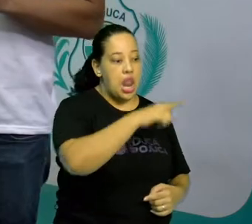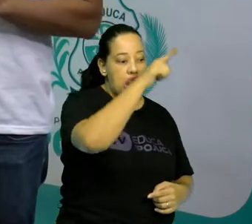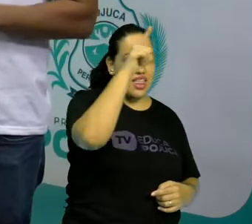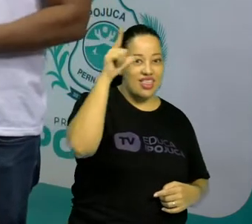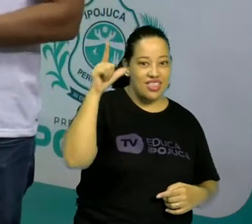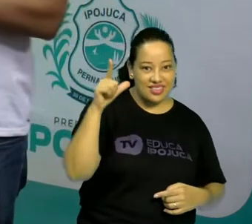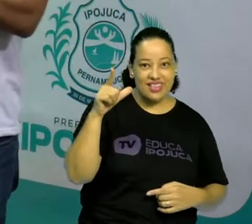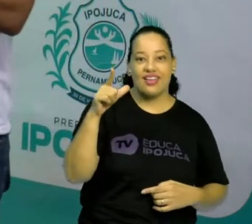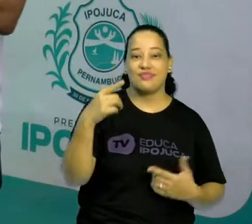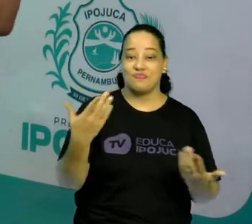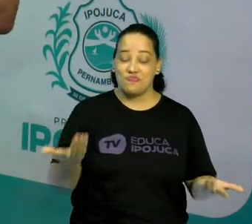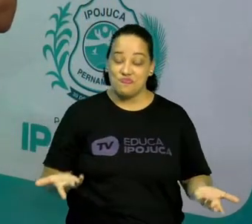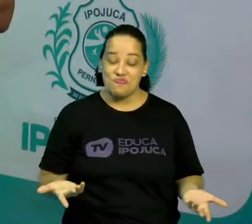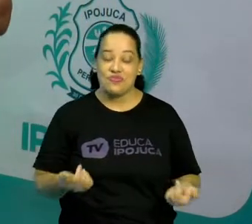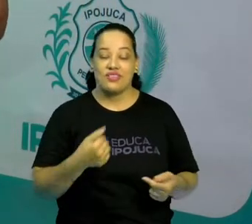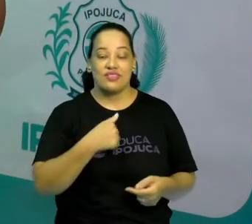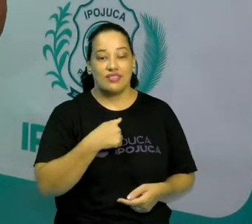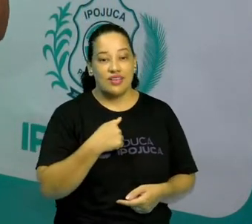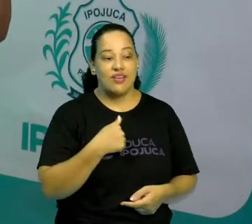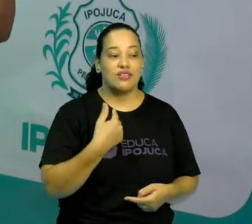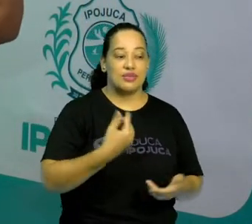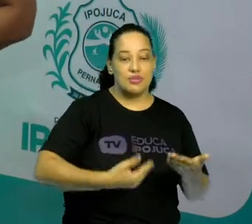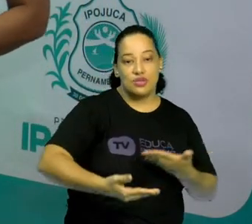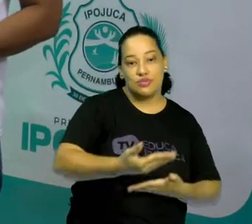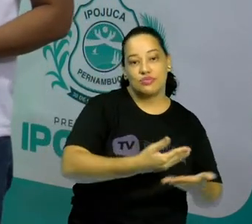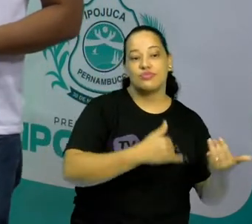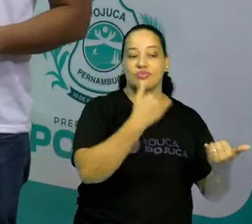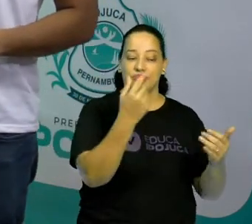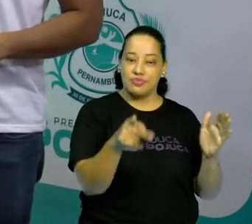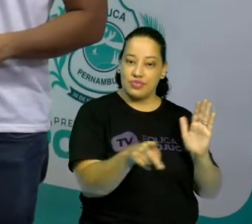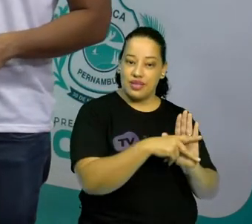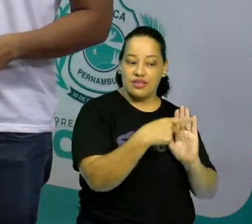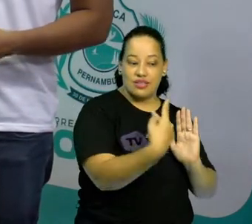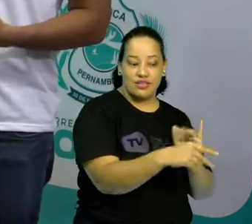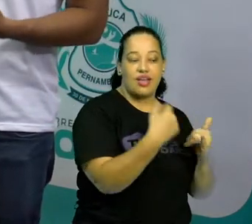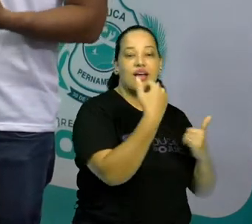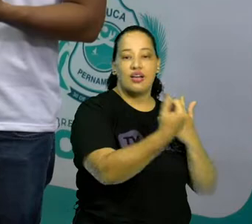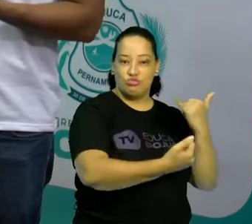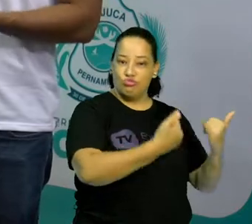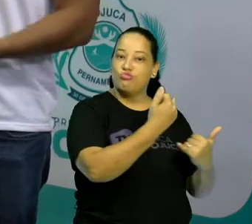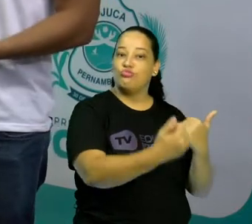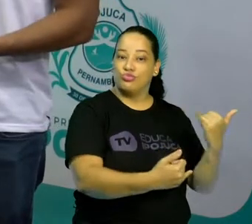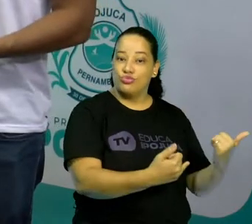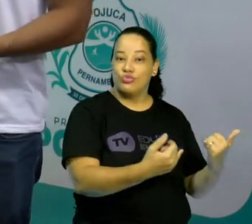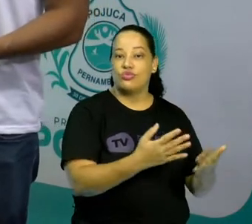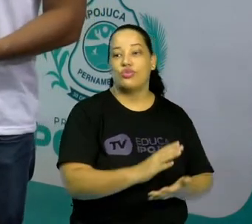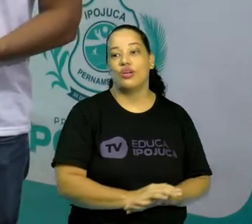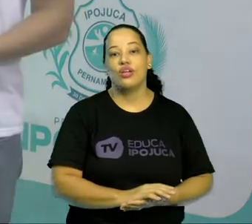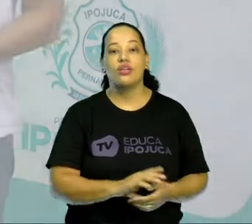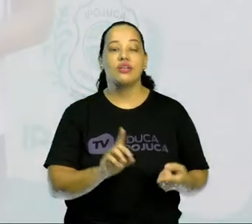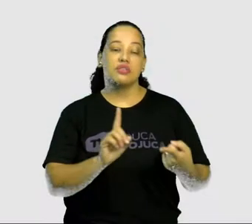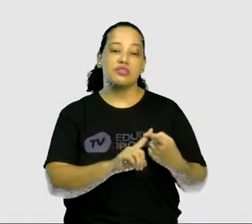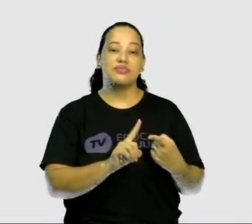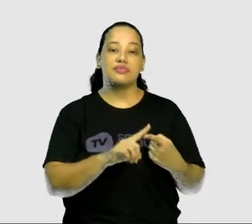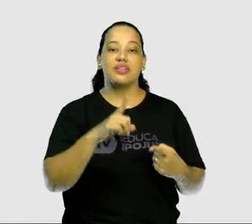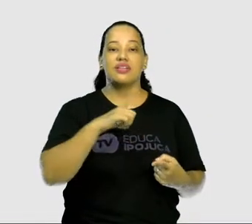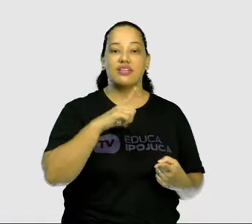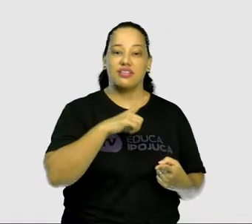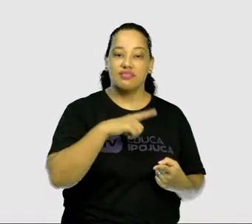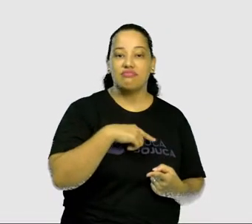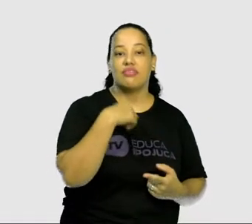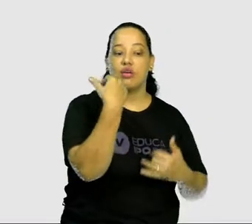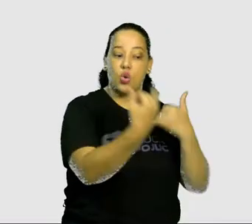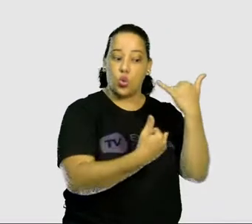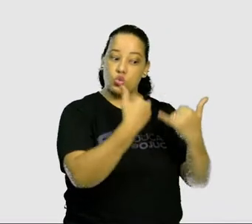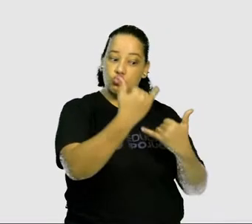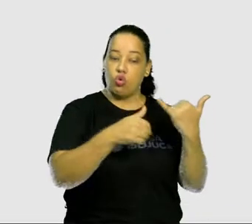estar ali também relacionados às questões do jogo. Além disso, a gente vai ter o jogo direcionado para o mercado